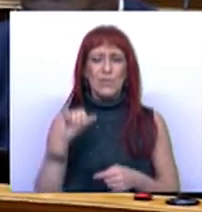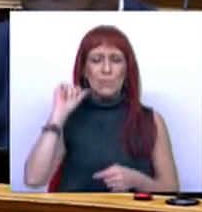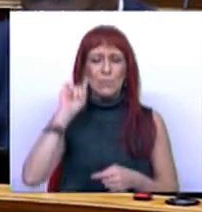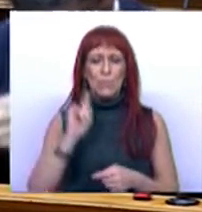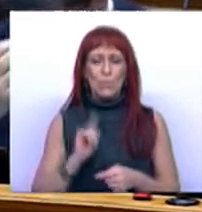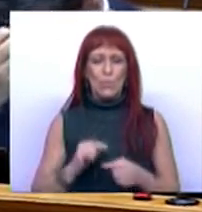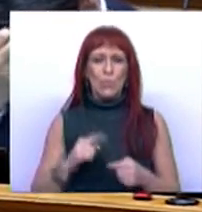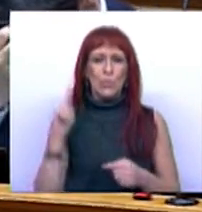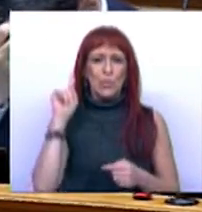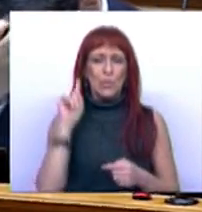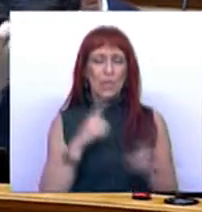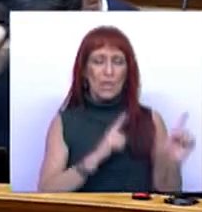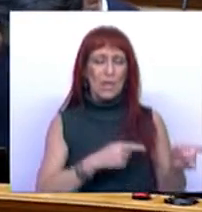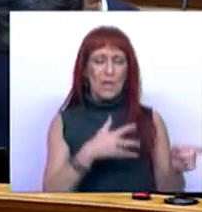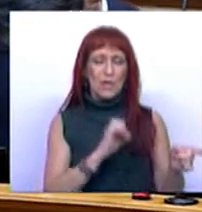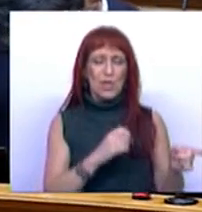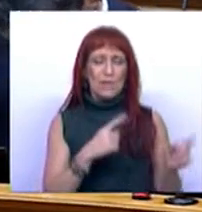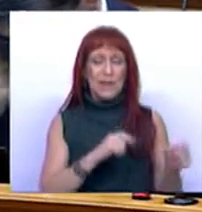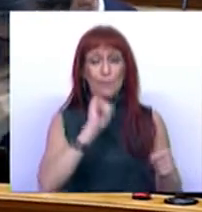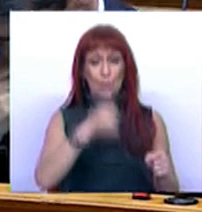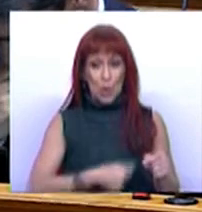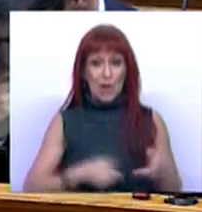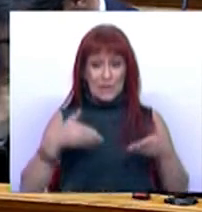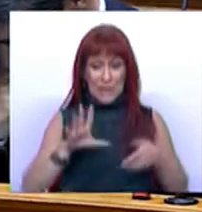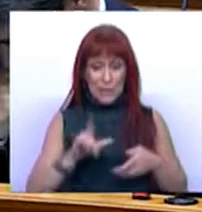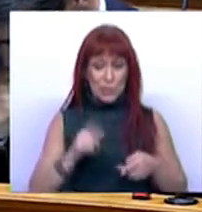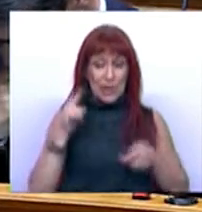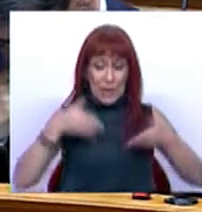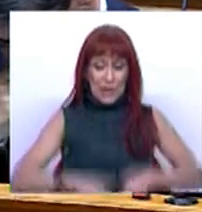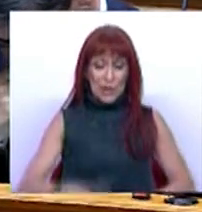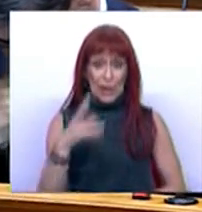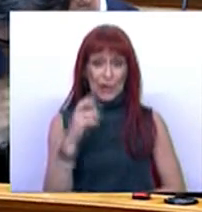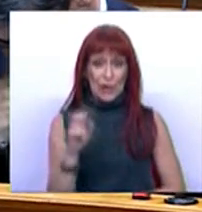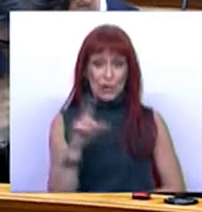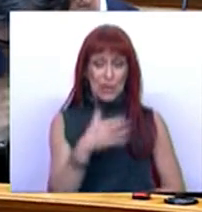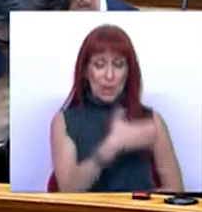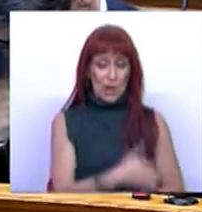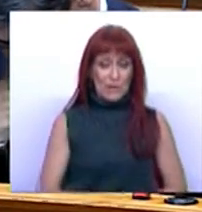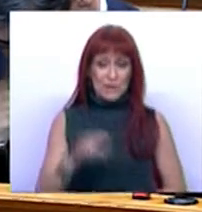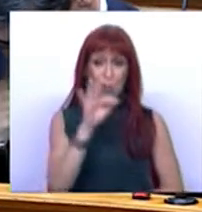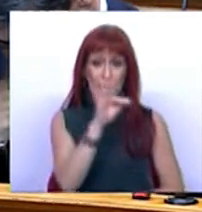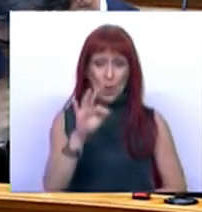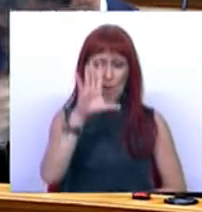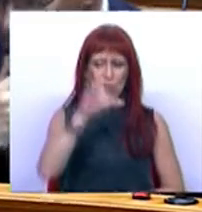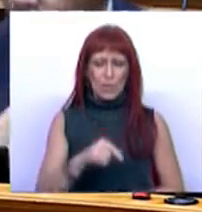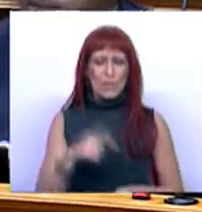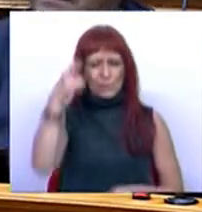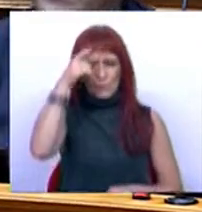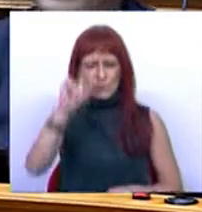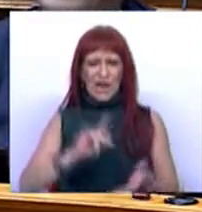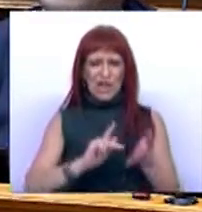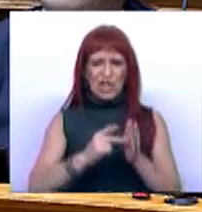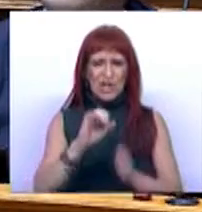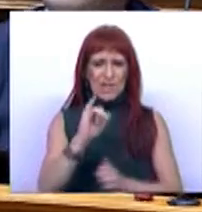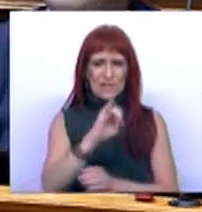no passado dia 18 de março em Lisboa. Nascida 13 de julho de 1944 em Lisboa, licenciada em